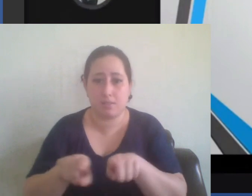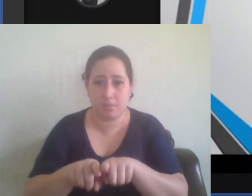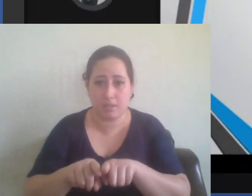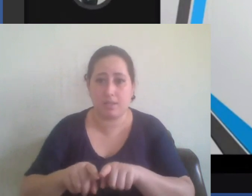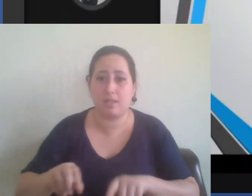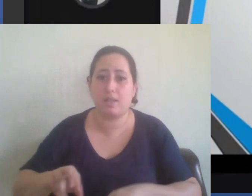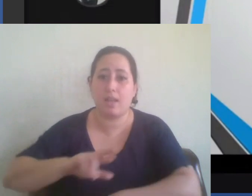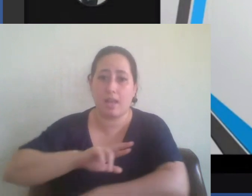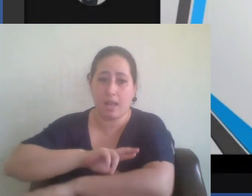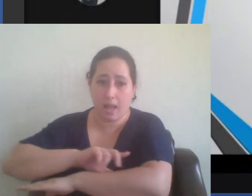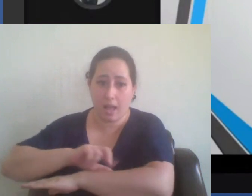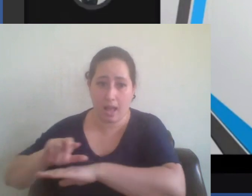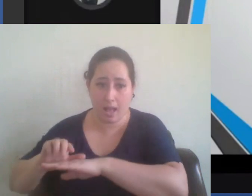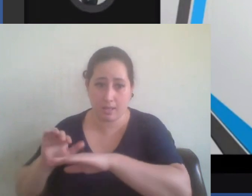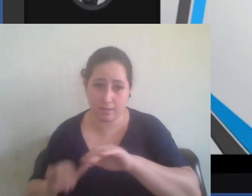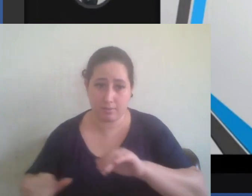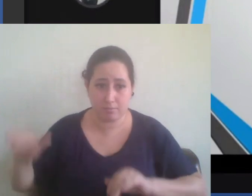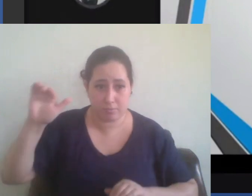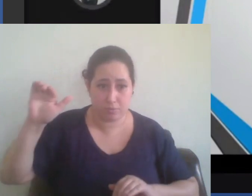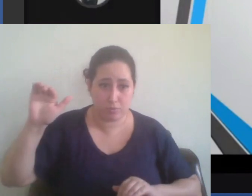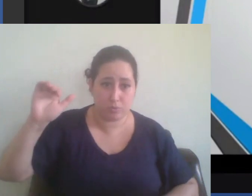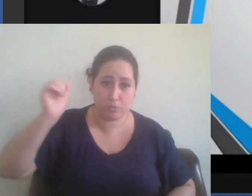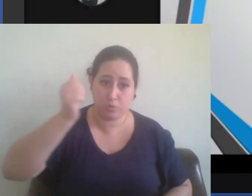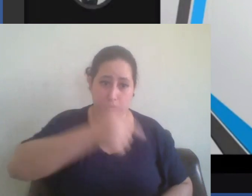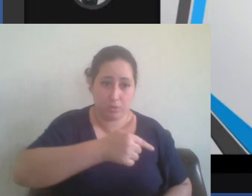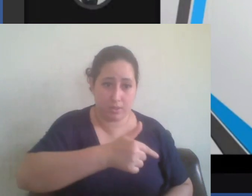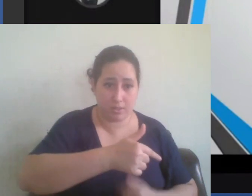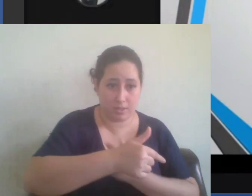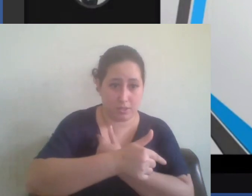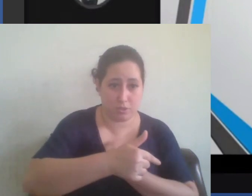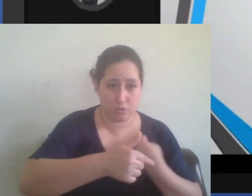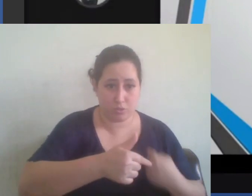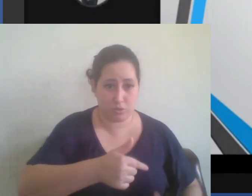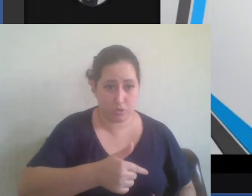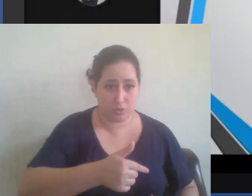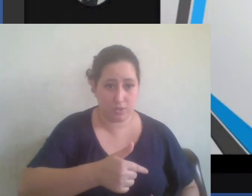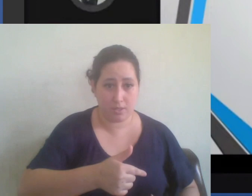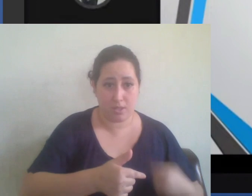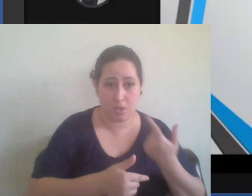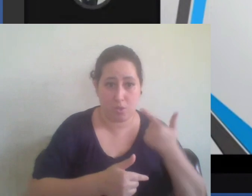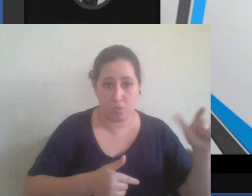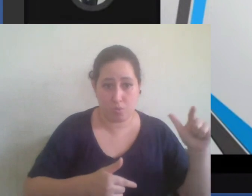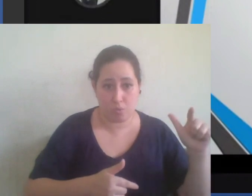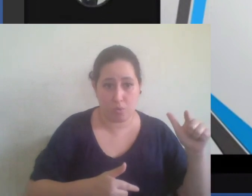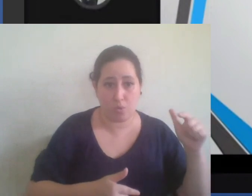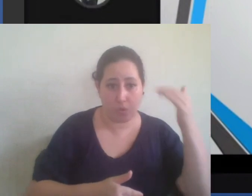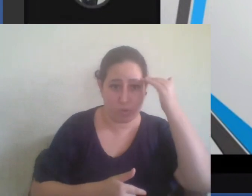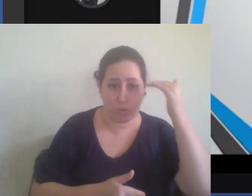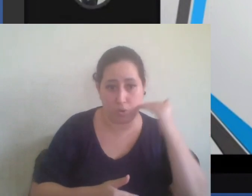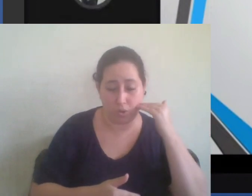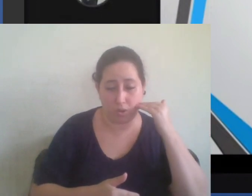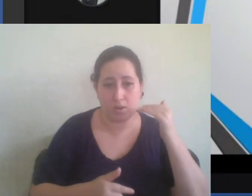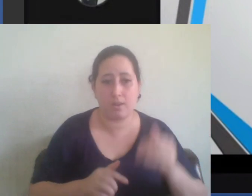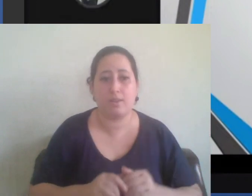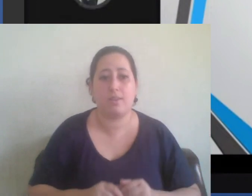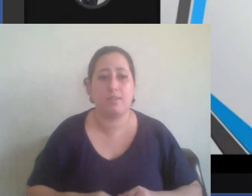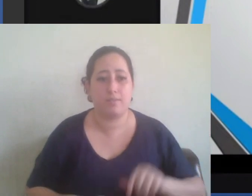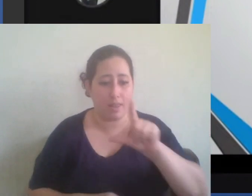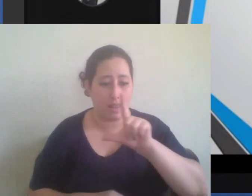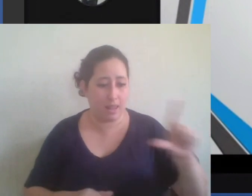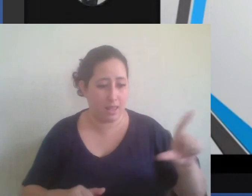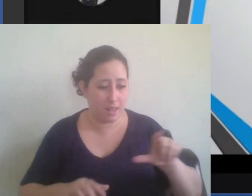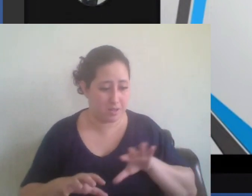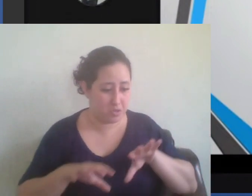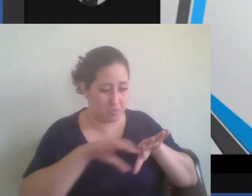japonês ser racialmente superior ao chinês e aos outros amarelos que eles tinham direito de governar o leste a